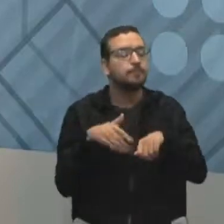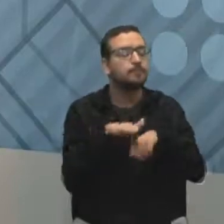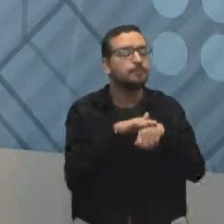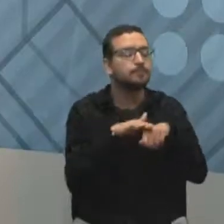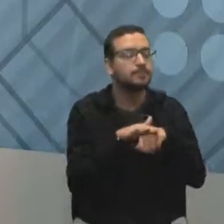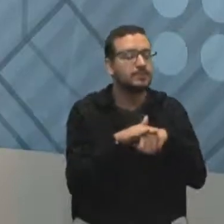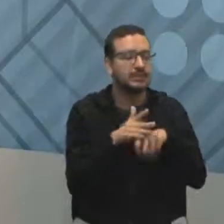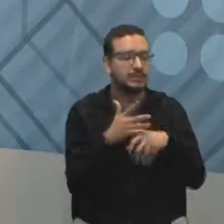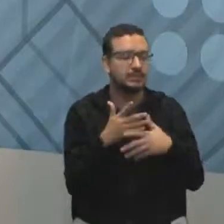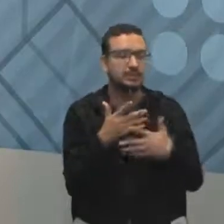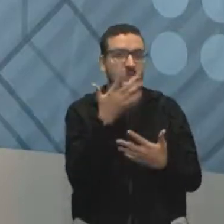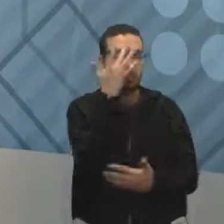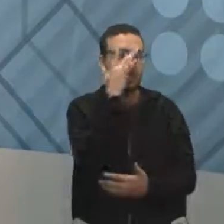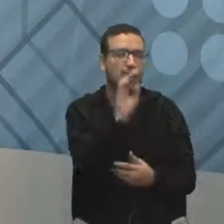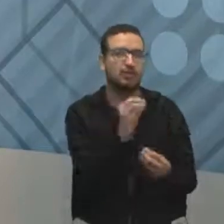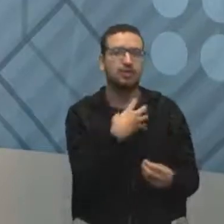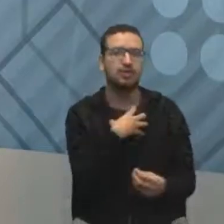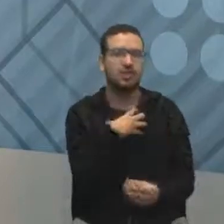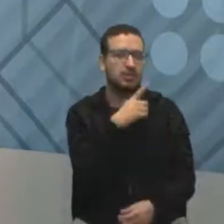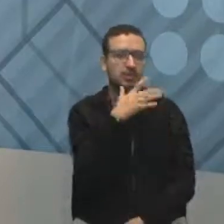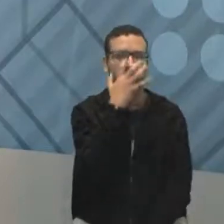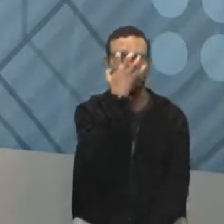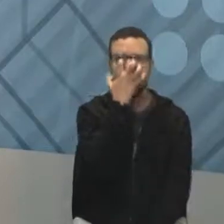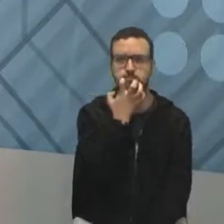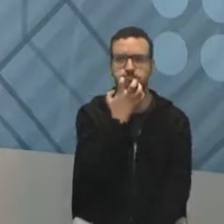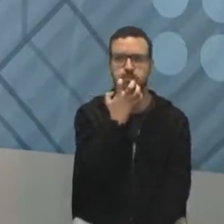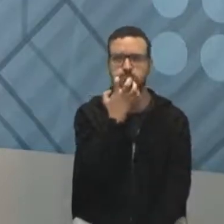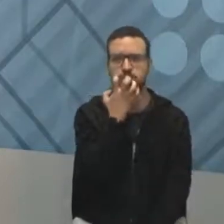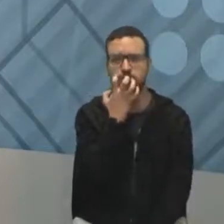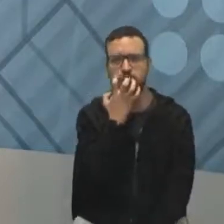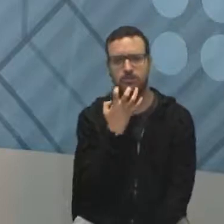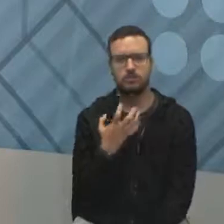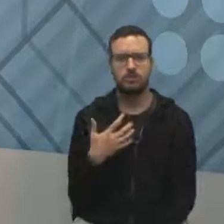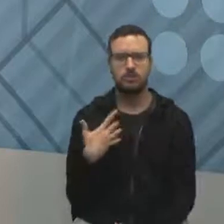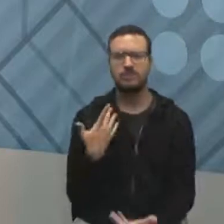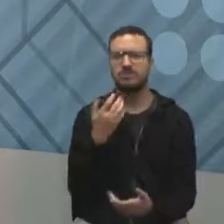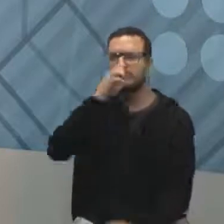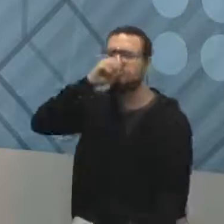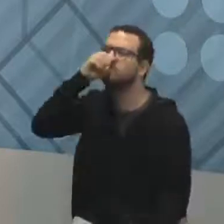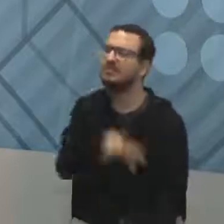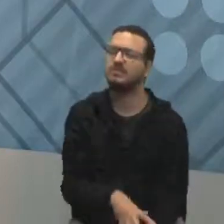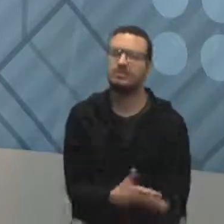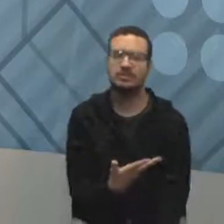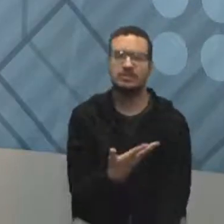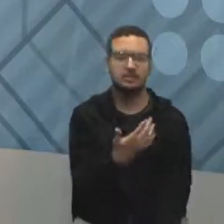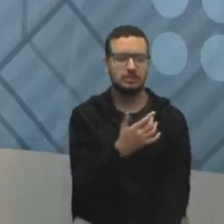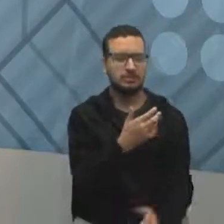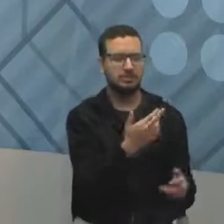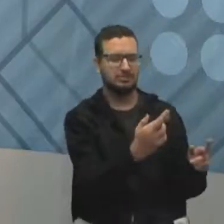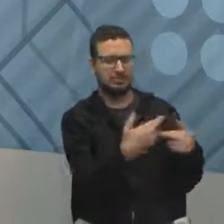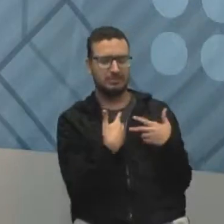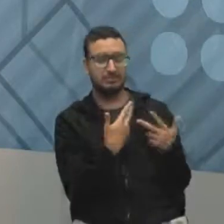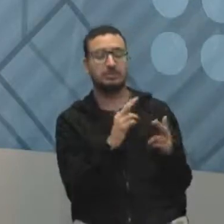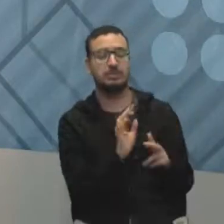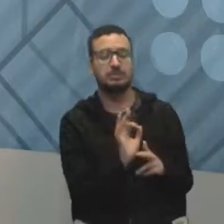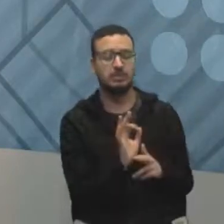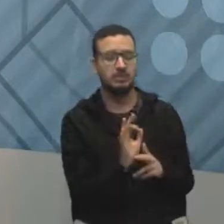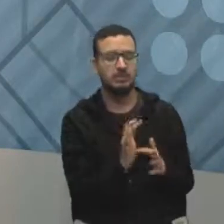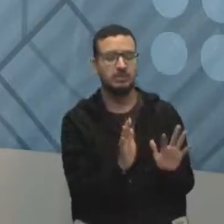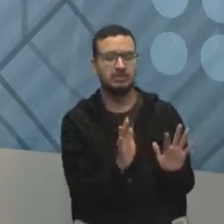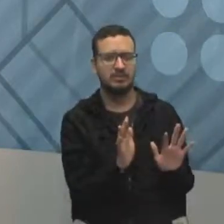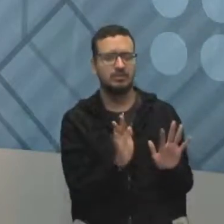você não sabe qual vai ser a reação. Se ela vai estar com o cara fechada, se ela vai te tratar mal, se ela não vai te respeitar. É